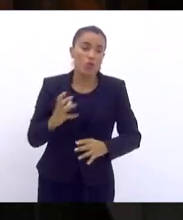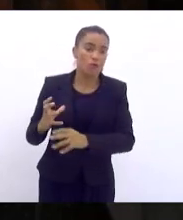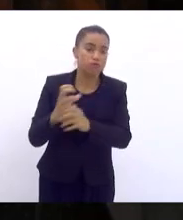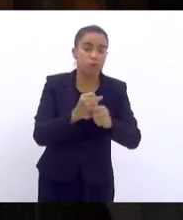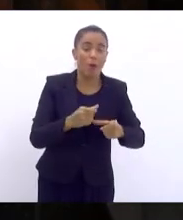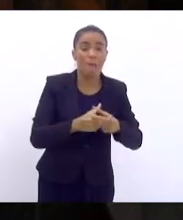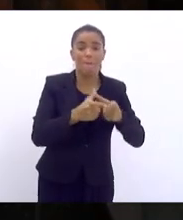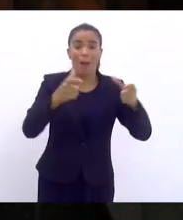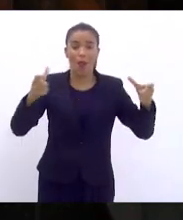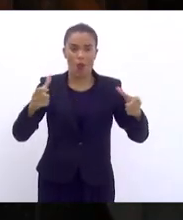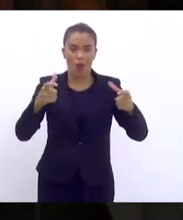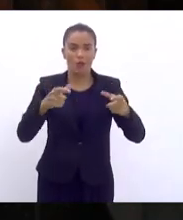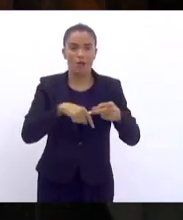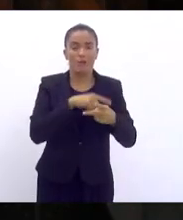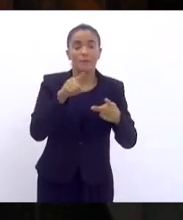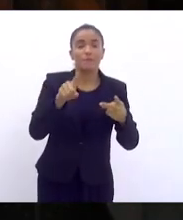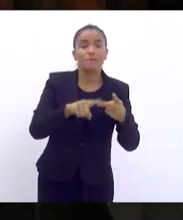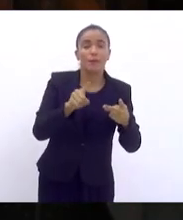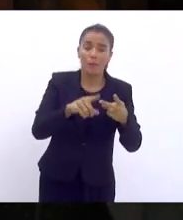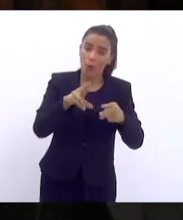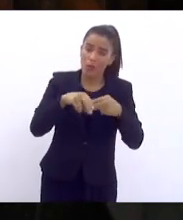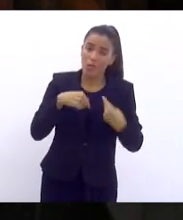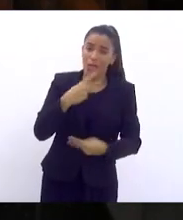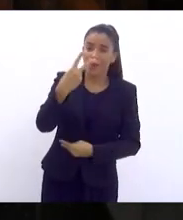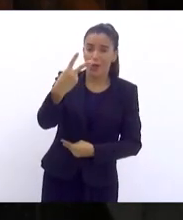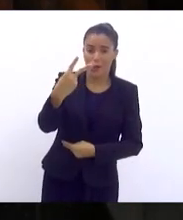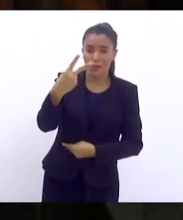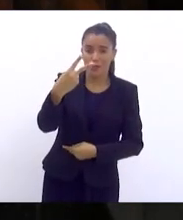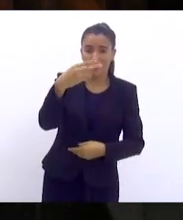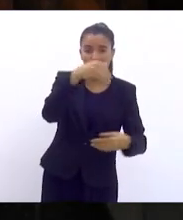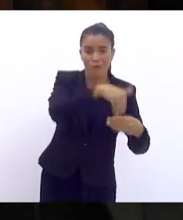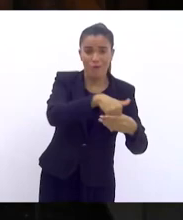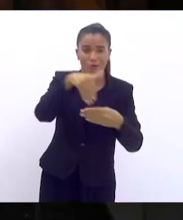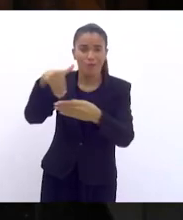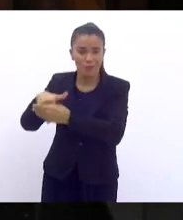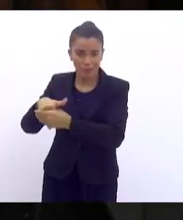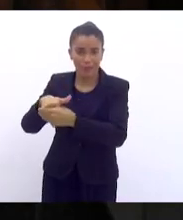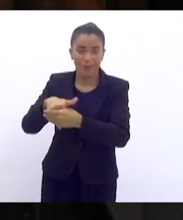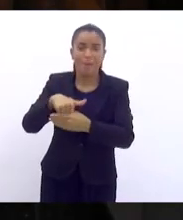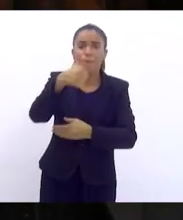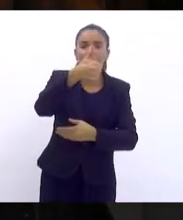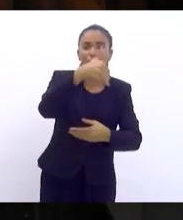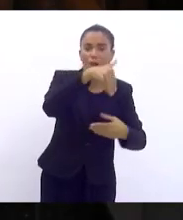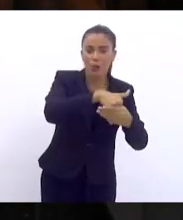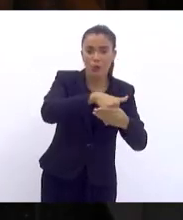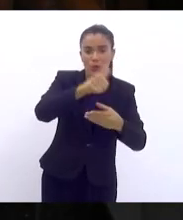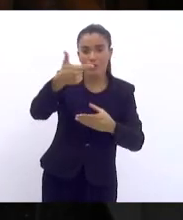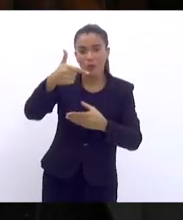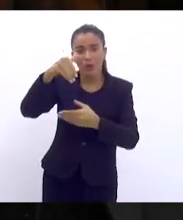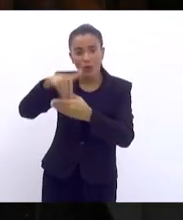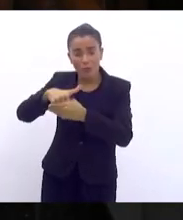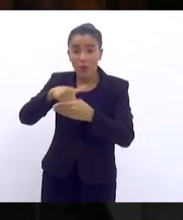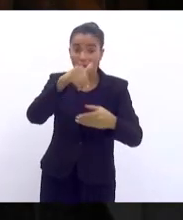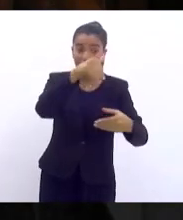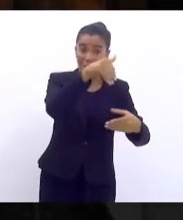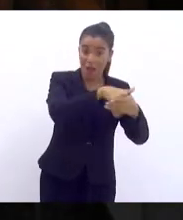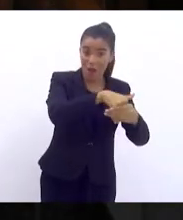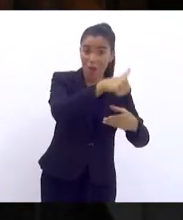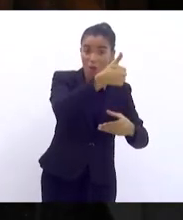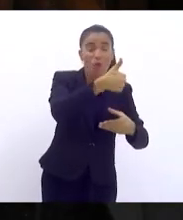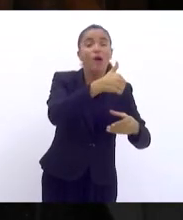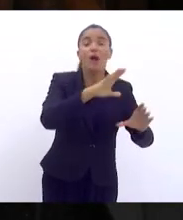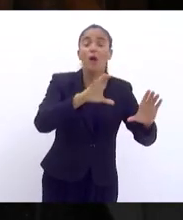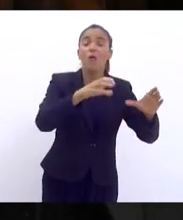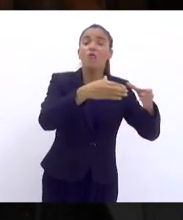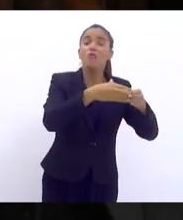e por isso existem dois turnos. Por que? Qual é conceito de dois turnos? Que um candidato majoritário tem que ser eleito com